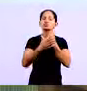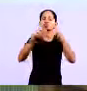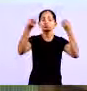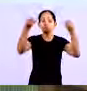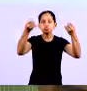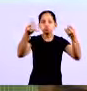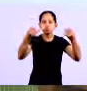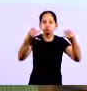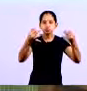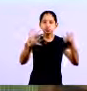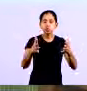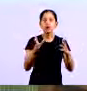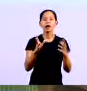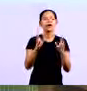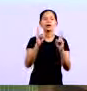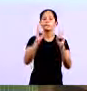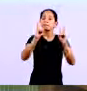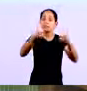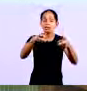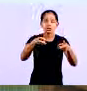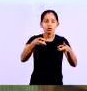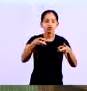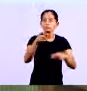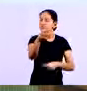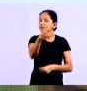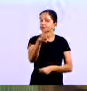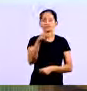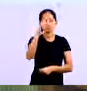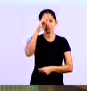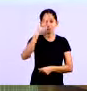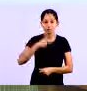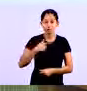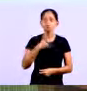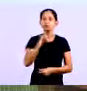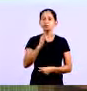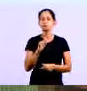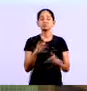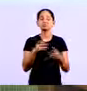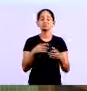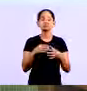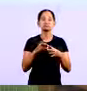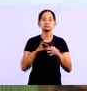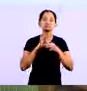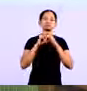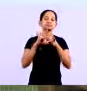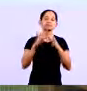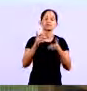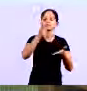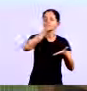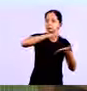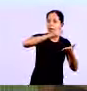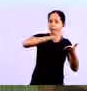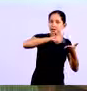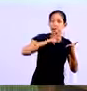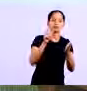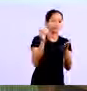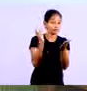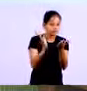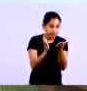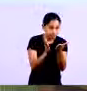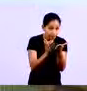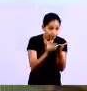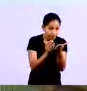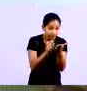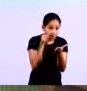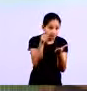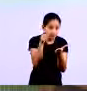as empresas Serve para você A pessoa física Tá? Você vai tomar um susto Se você for lá E anotar tudo que você gasta No final do mês Você vai ver